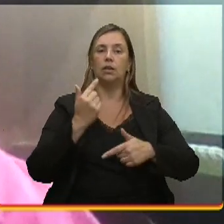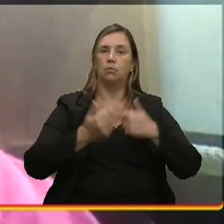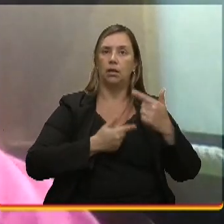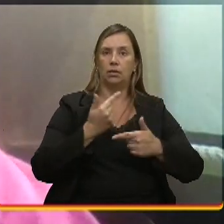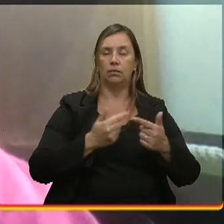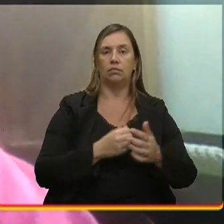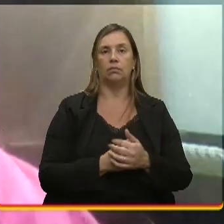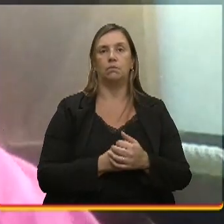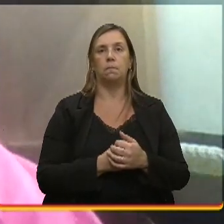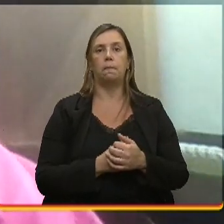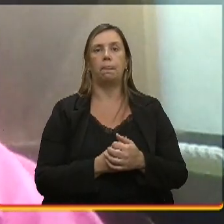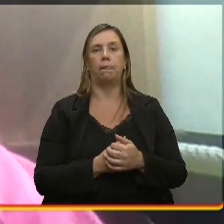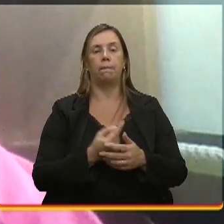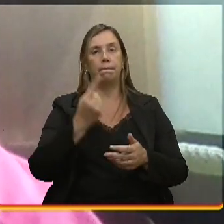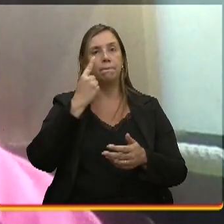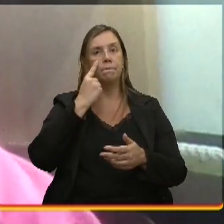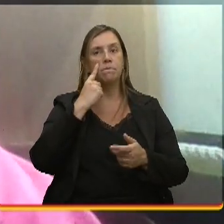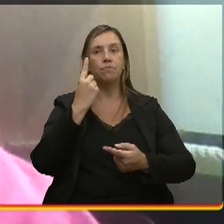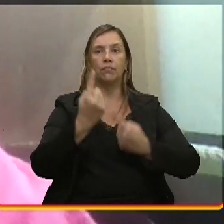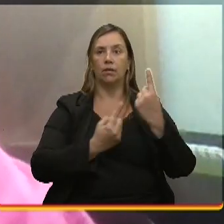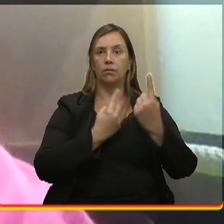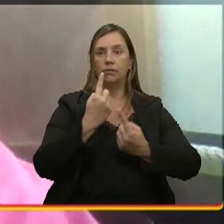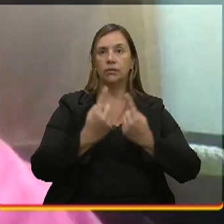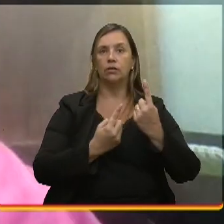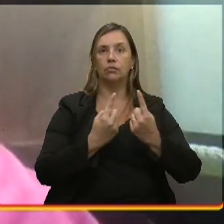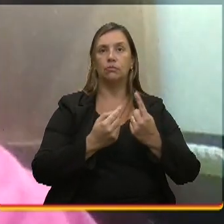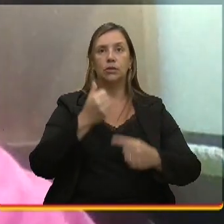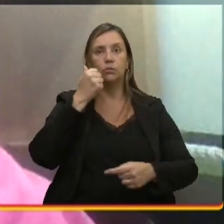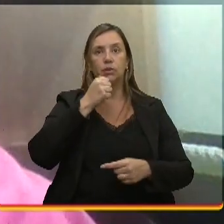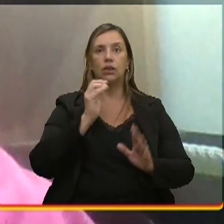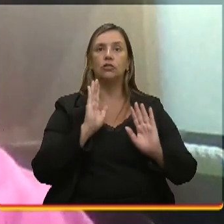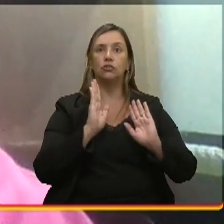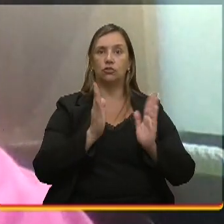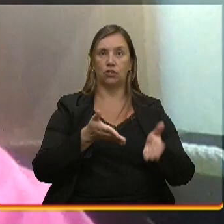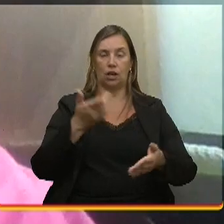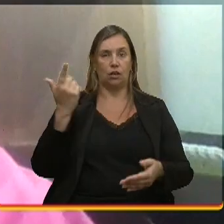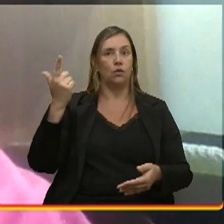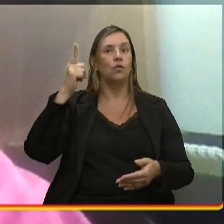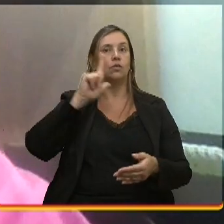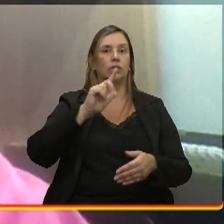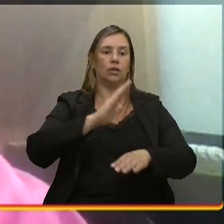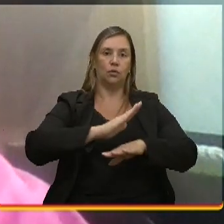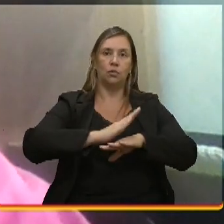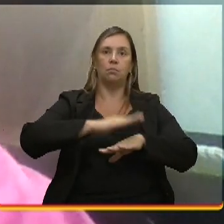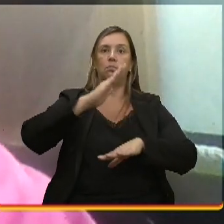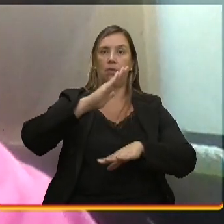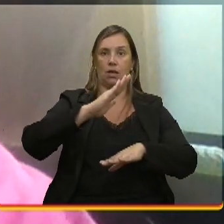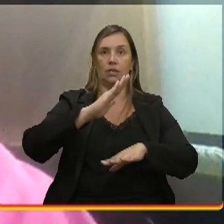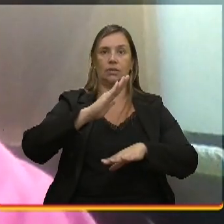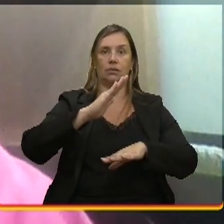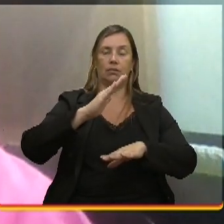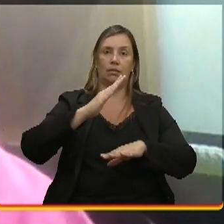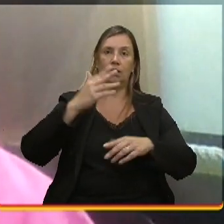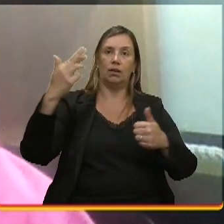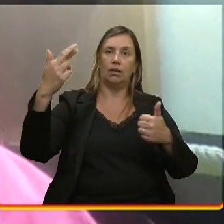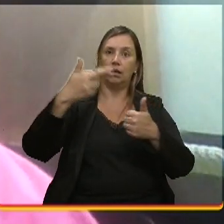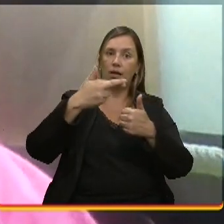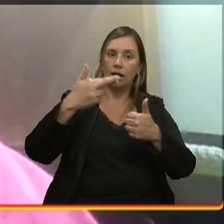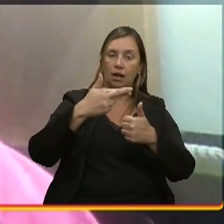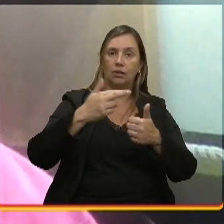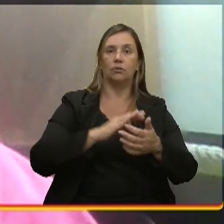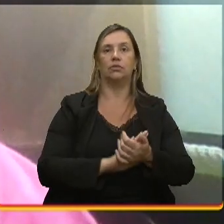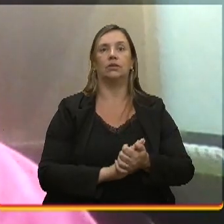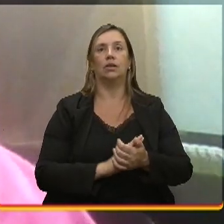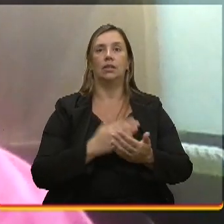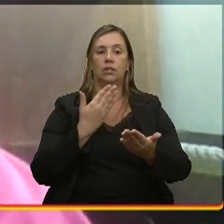de tudo isso, é ver que algumas, já conseguiram chancelar mais cargos, possíveis, e estão estudando, pedindo